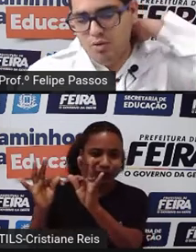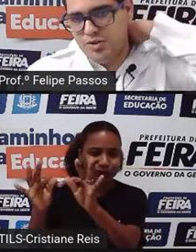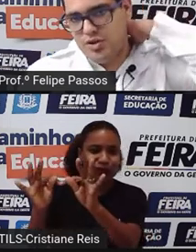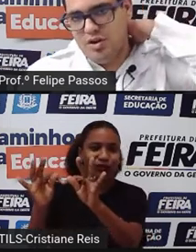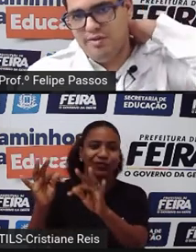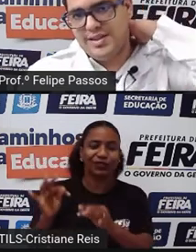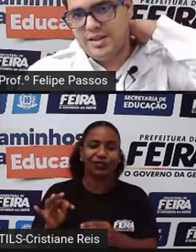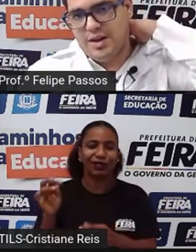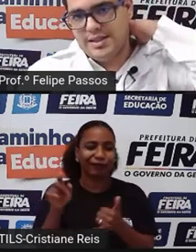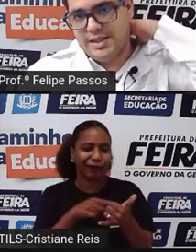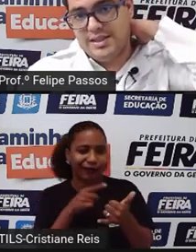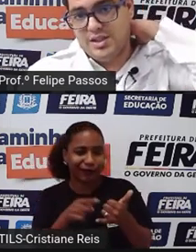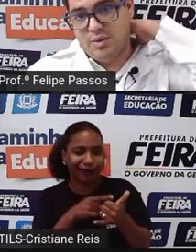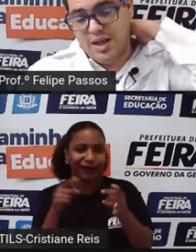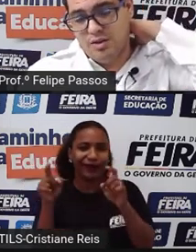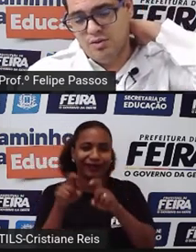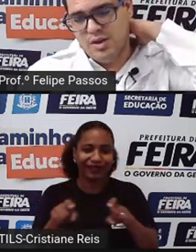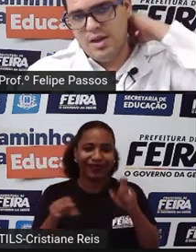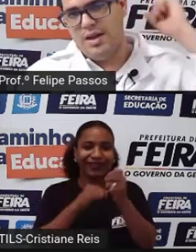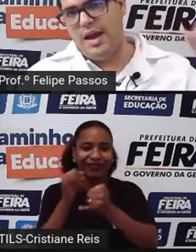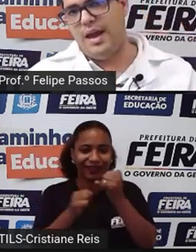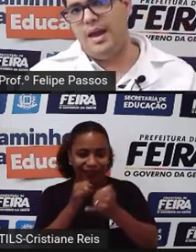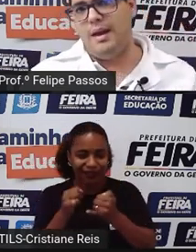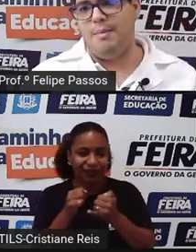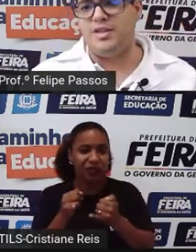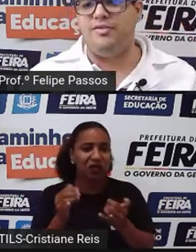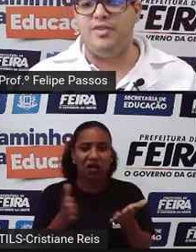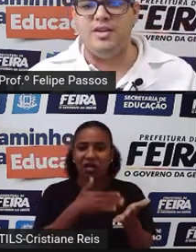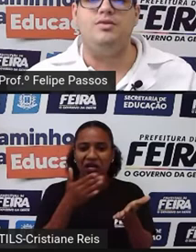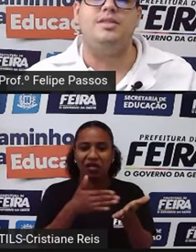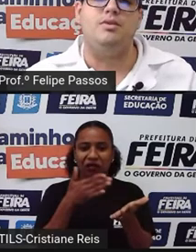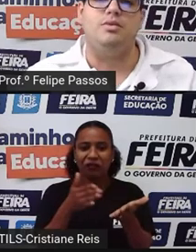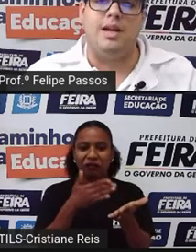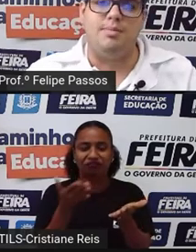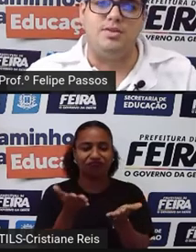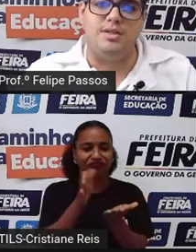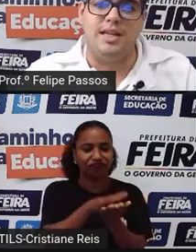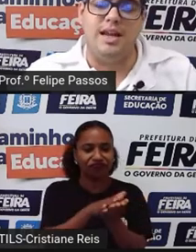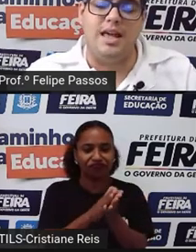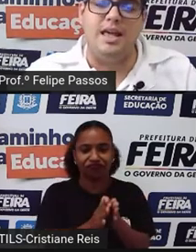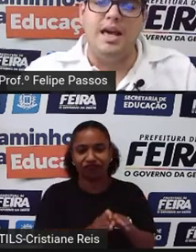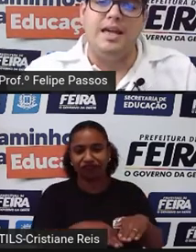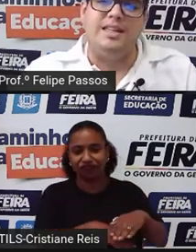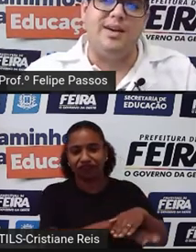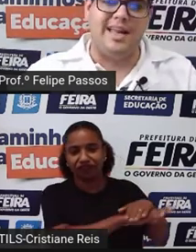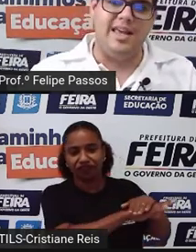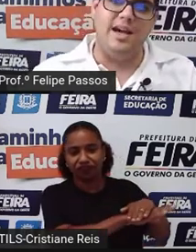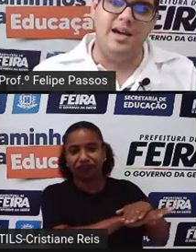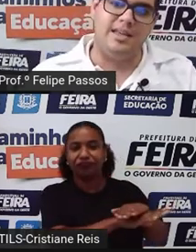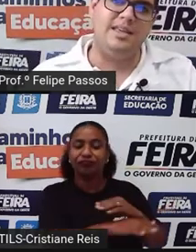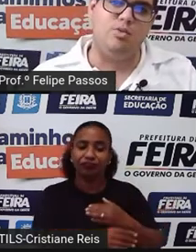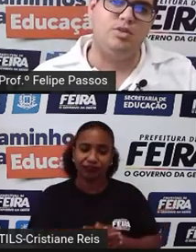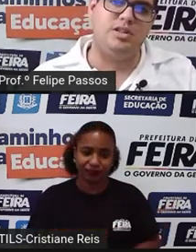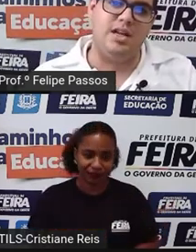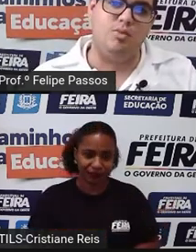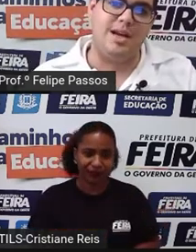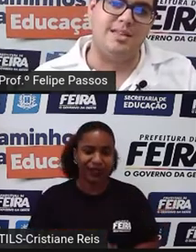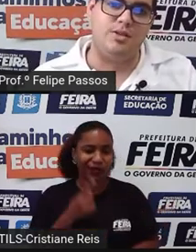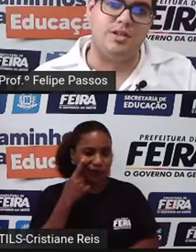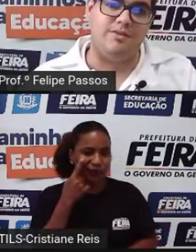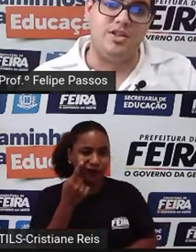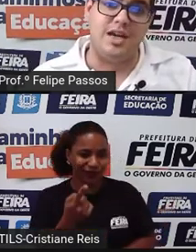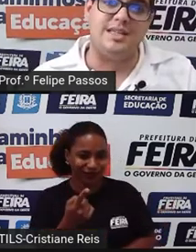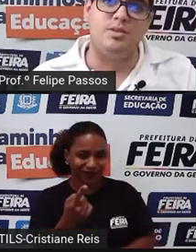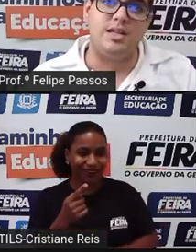Poucos jovens e adolescentes estão lendo. É mais difícil você encontrar pessoas que leem. Então, aquele ranking que eu mostrei do